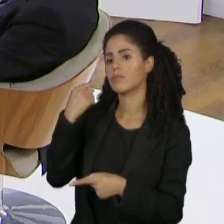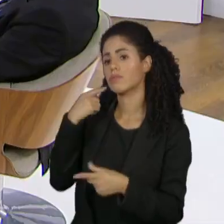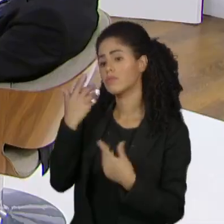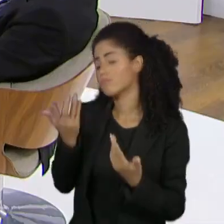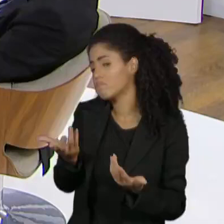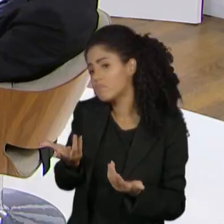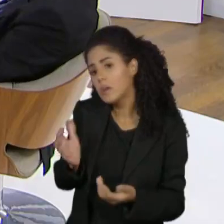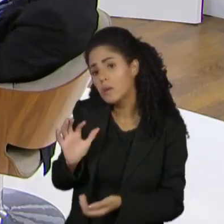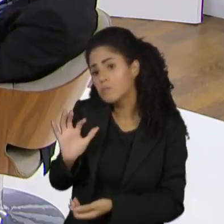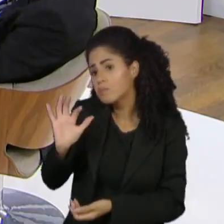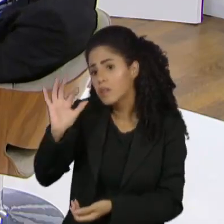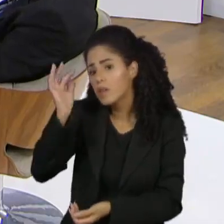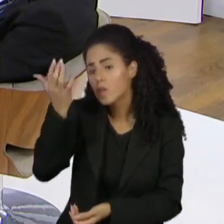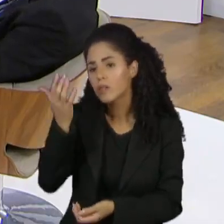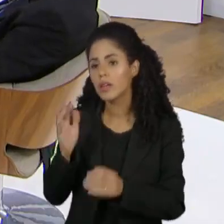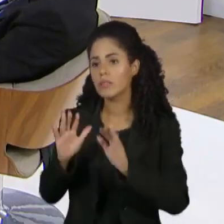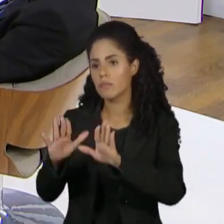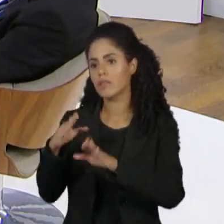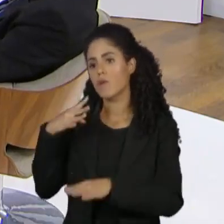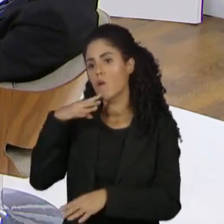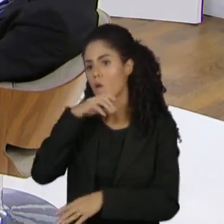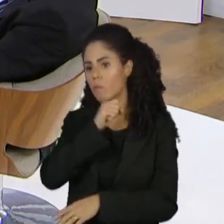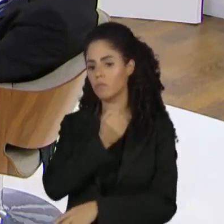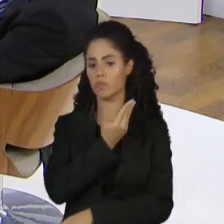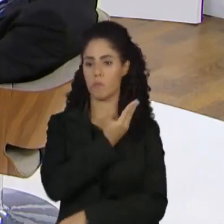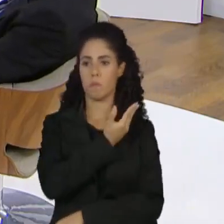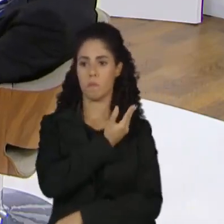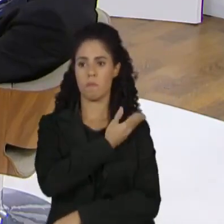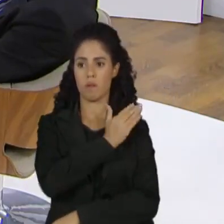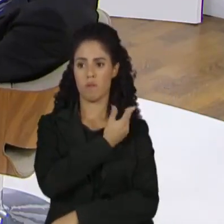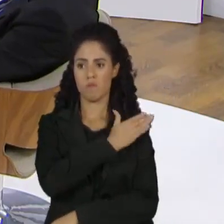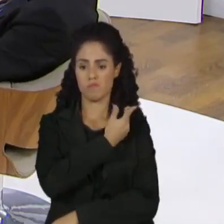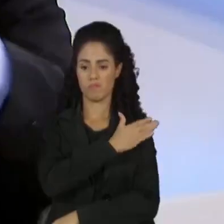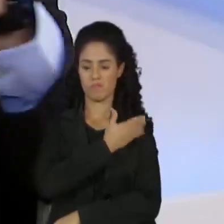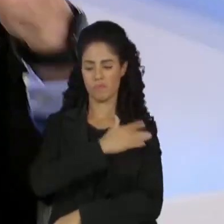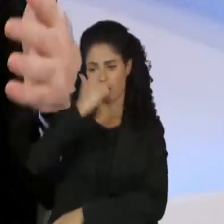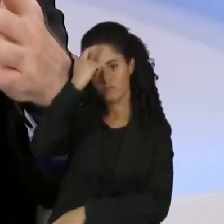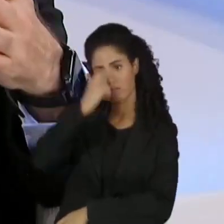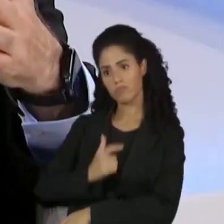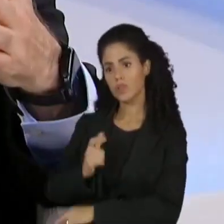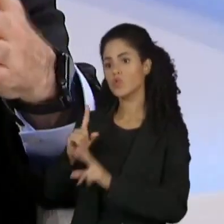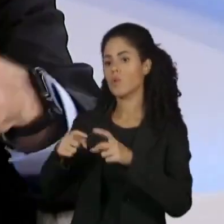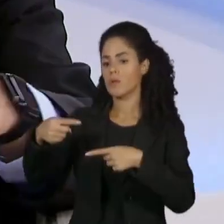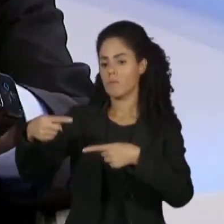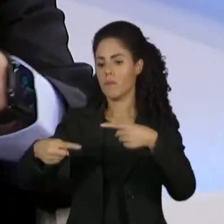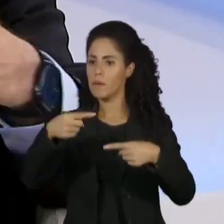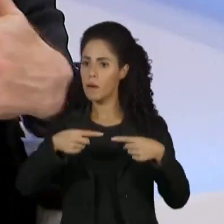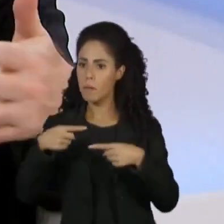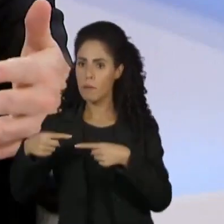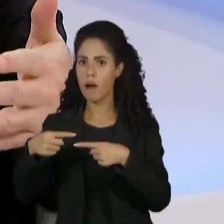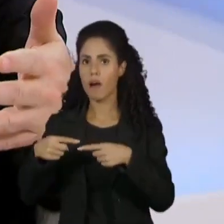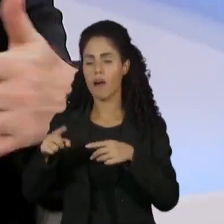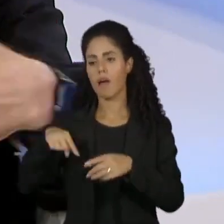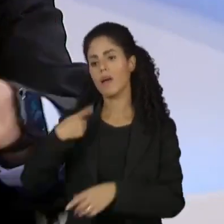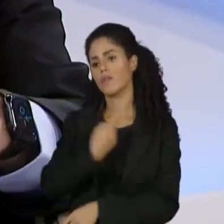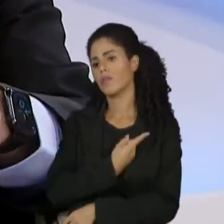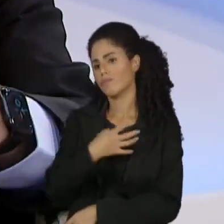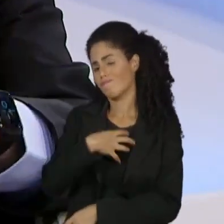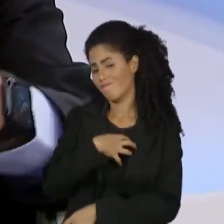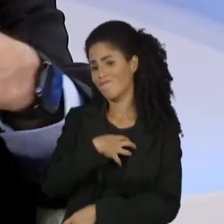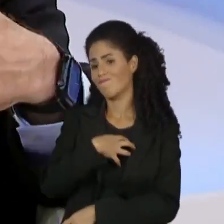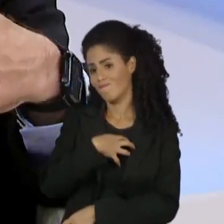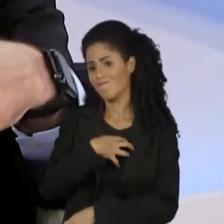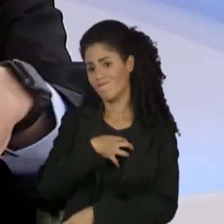gostar. Obviamente que essa questão do antissemitismo deveria nunca estar associada ao debate público e a gente sente isso